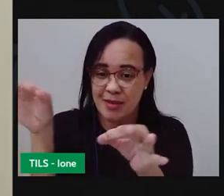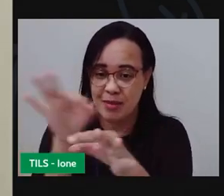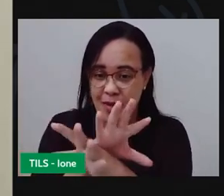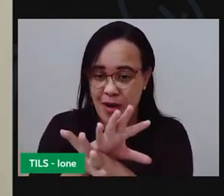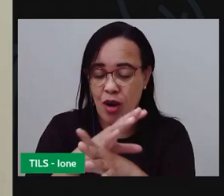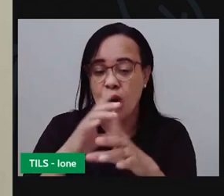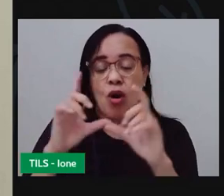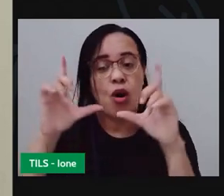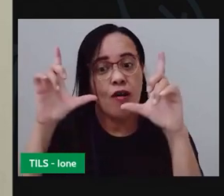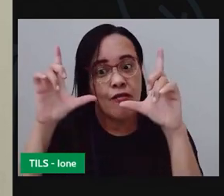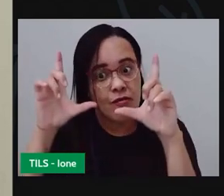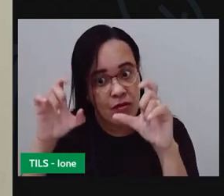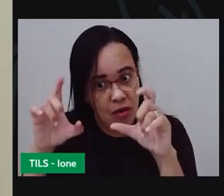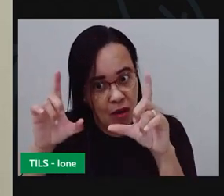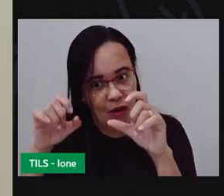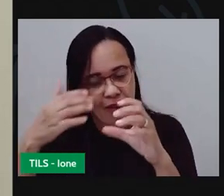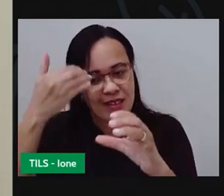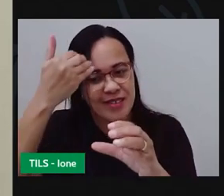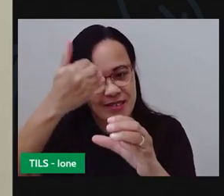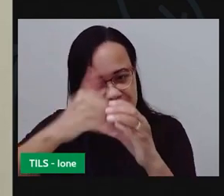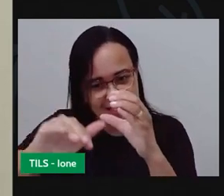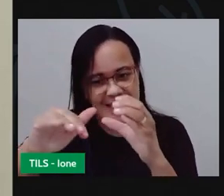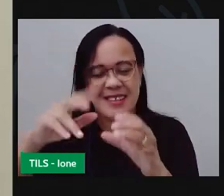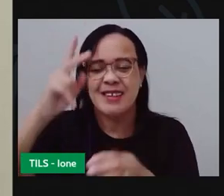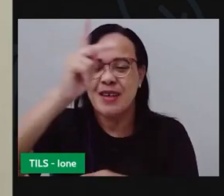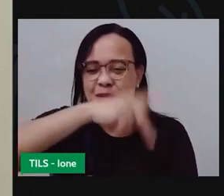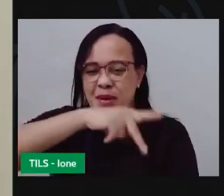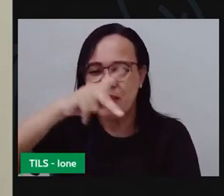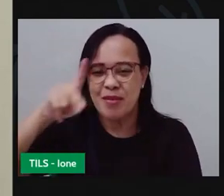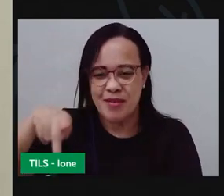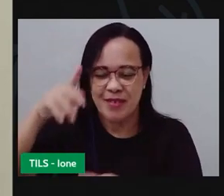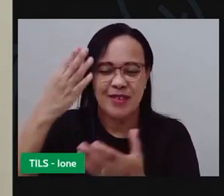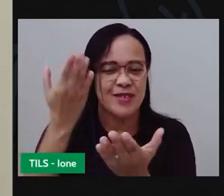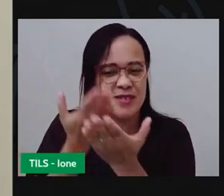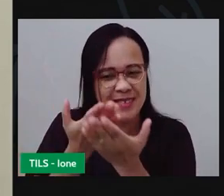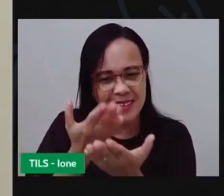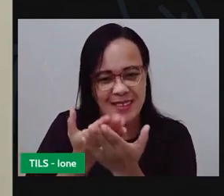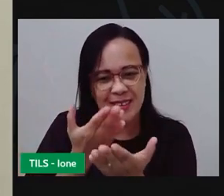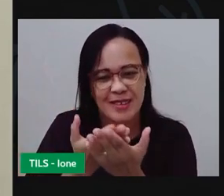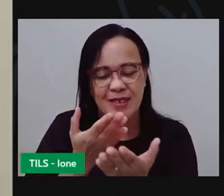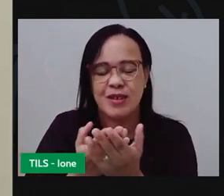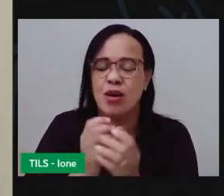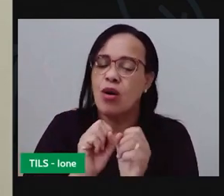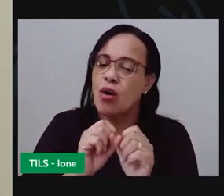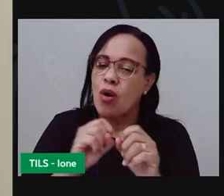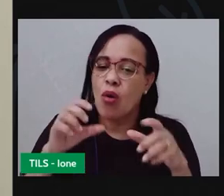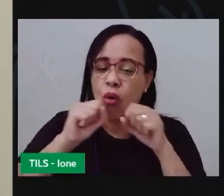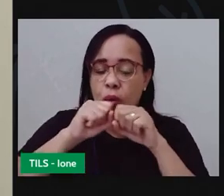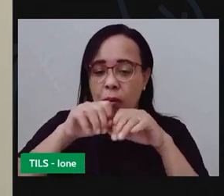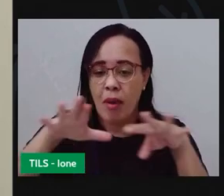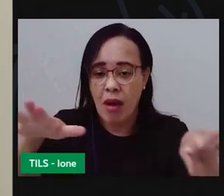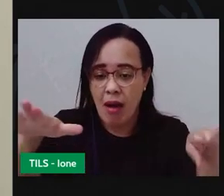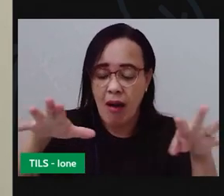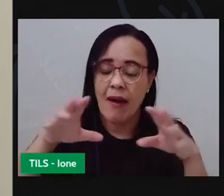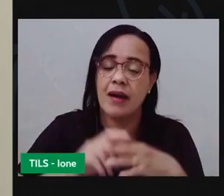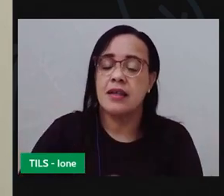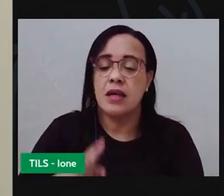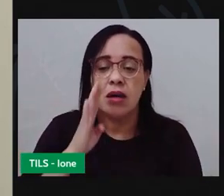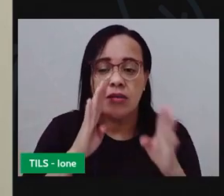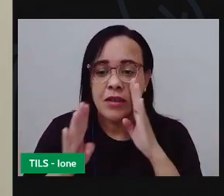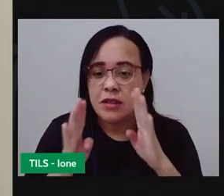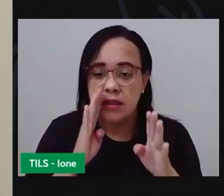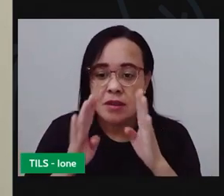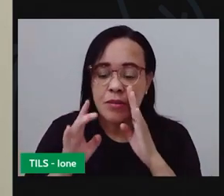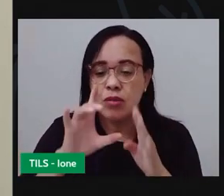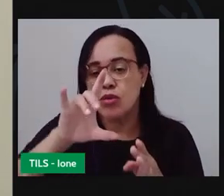tirar uma foto e enviar pra professora da sua escola ou compartilhar também nas redes sociais marcando arroba